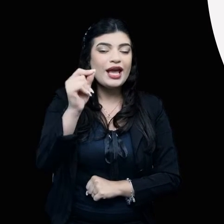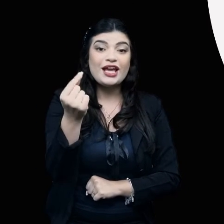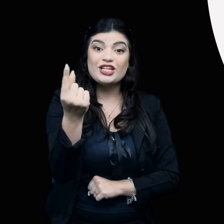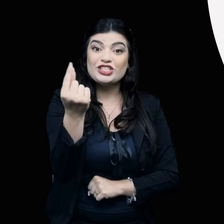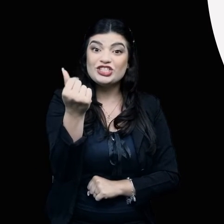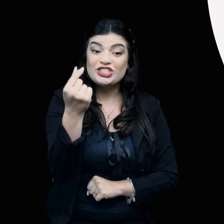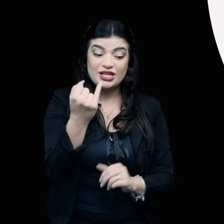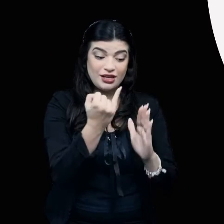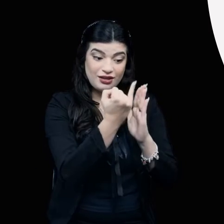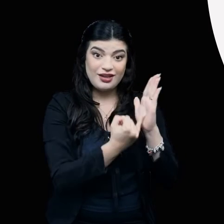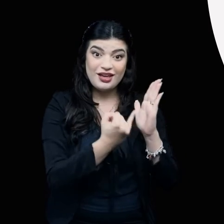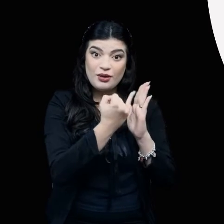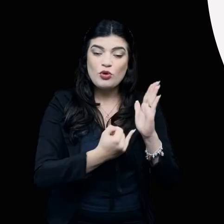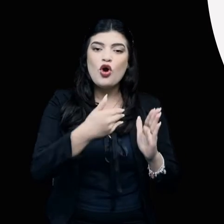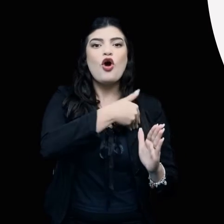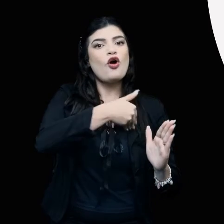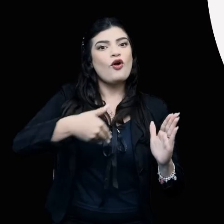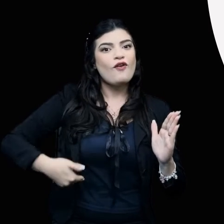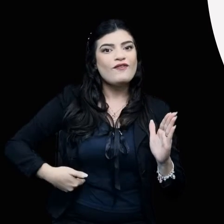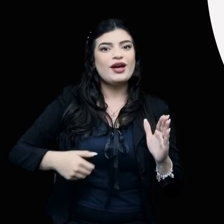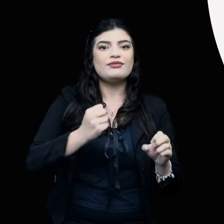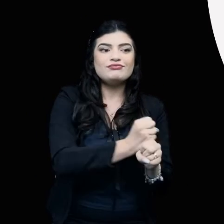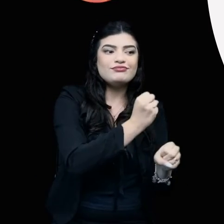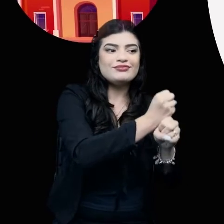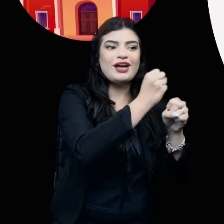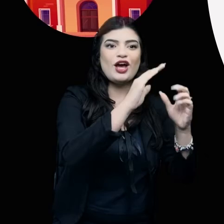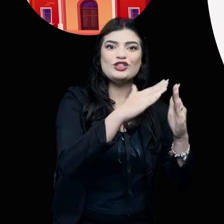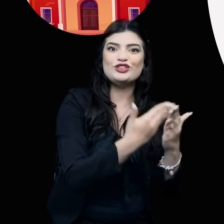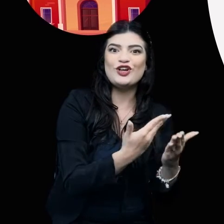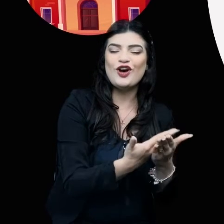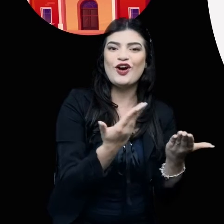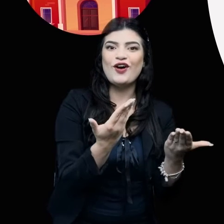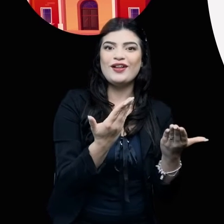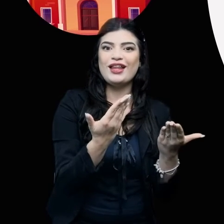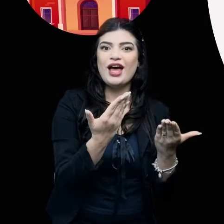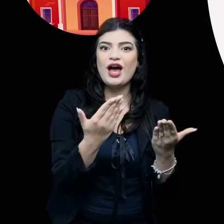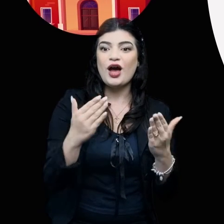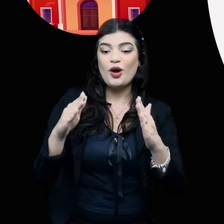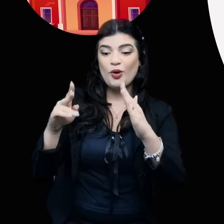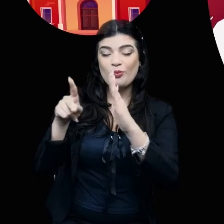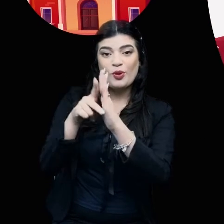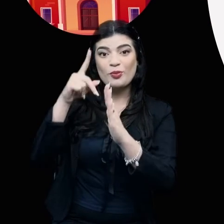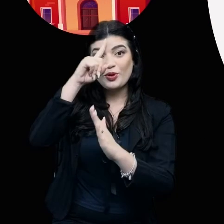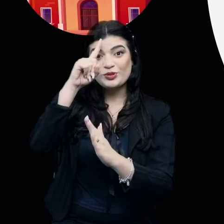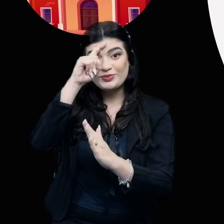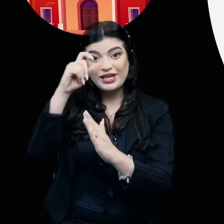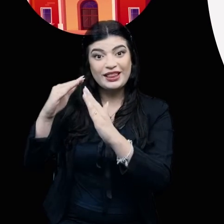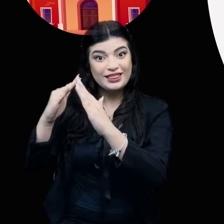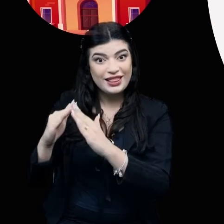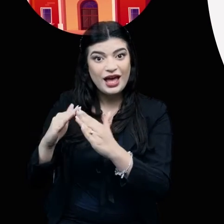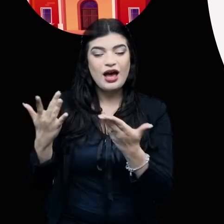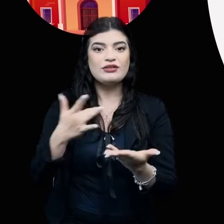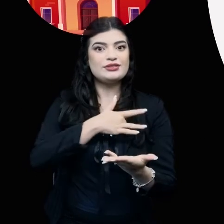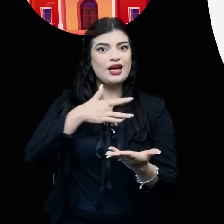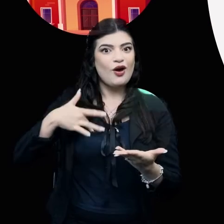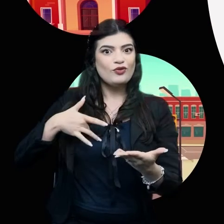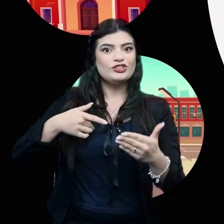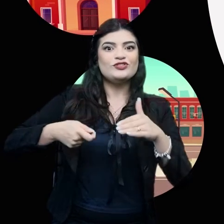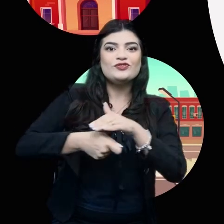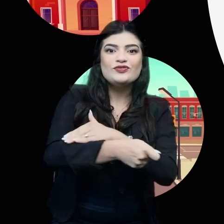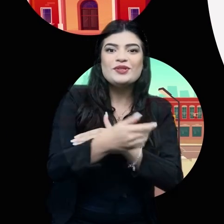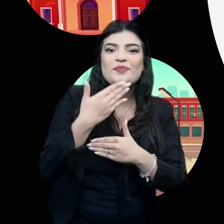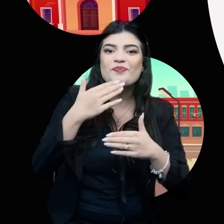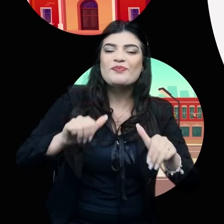É com o dinheiro dos impostos que o governo constrói escolas, mantém o posto de saúde, investe na